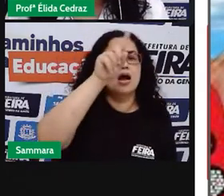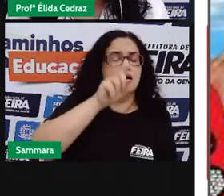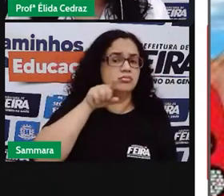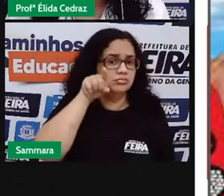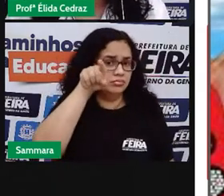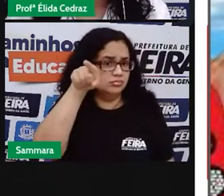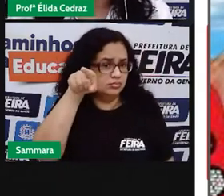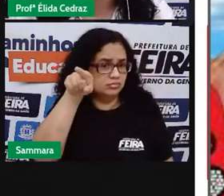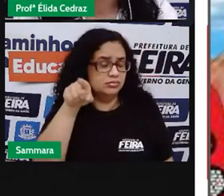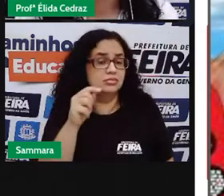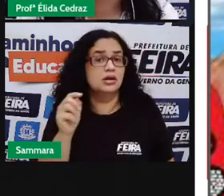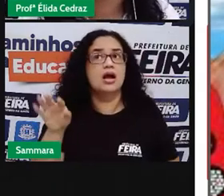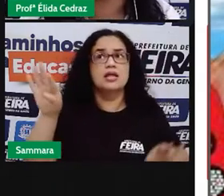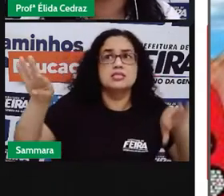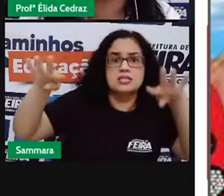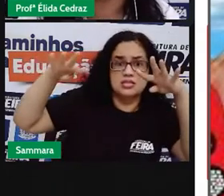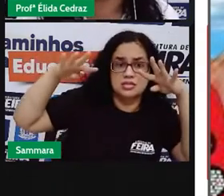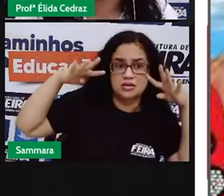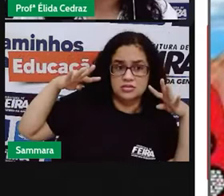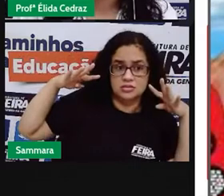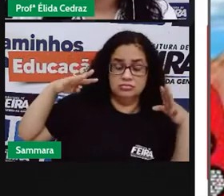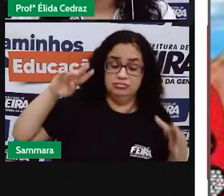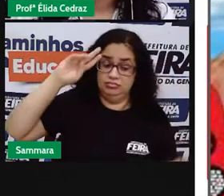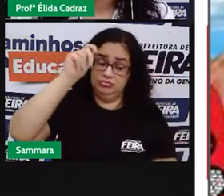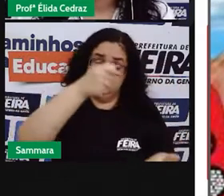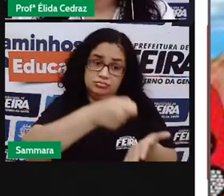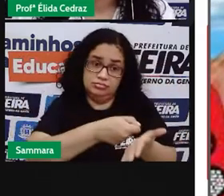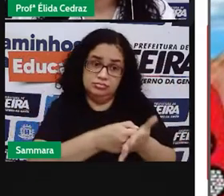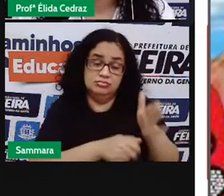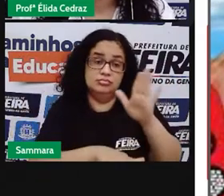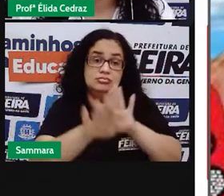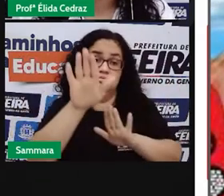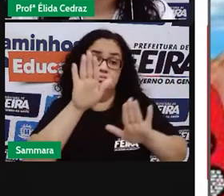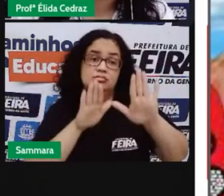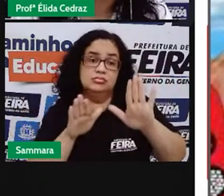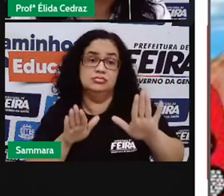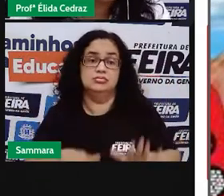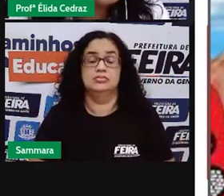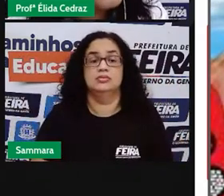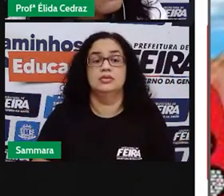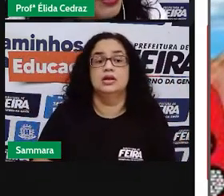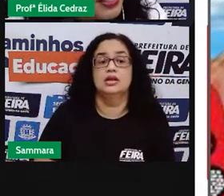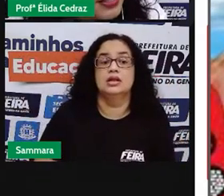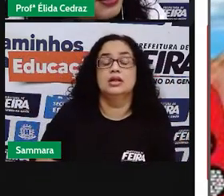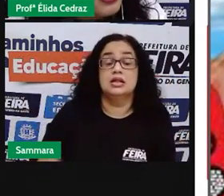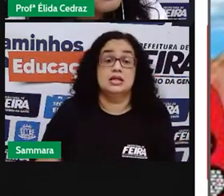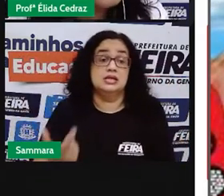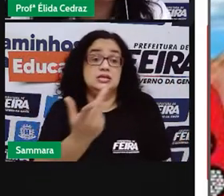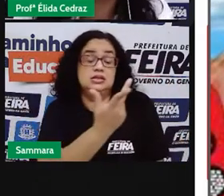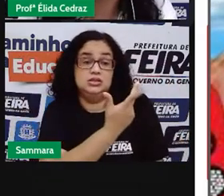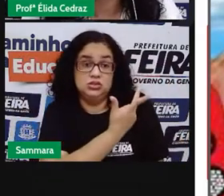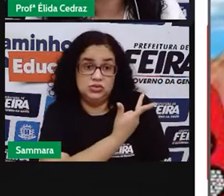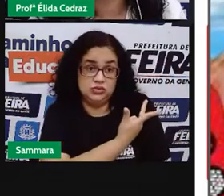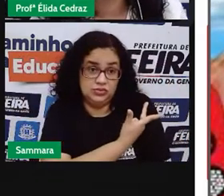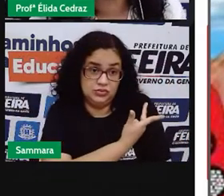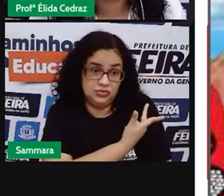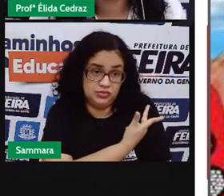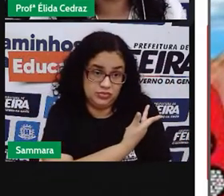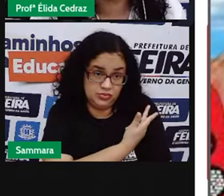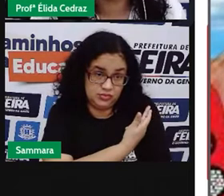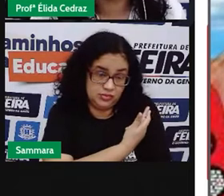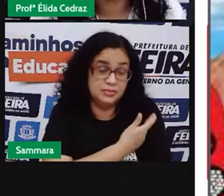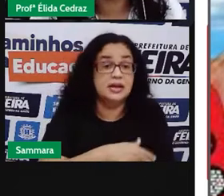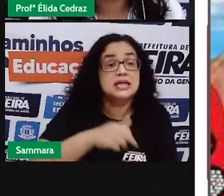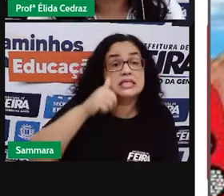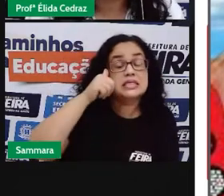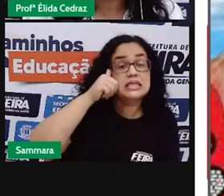das crianças. Ele é o embaixador da campanha de vacinação. As vacinas são para